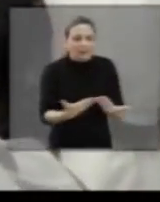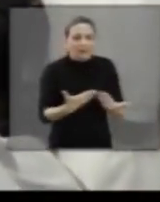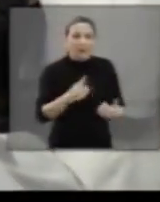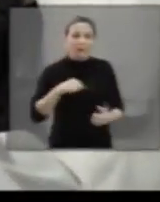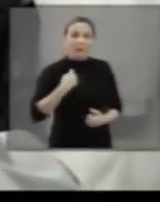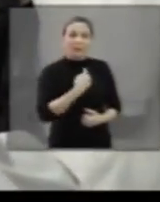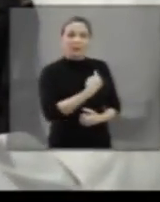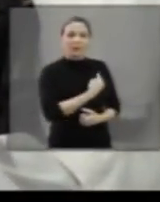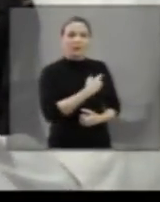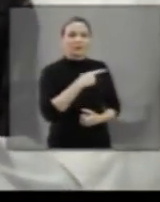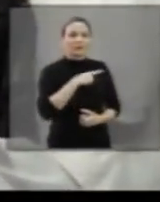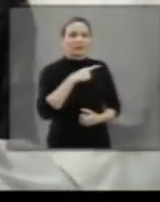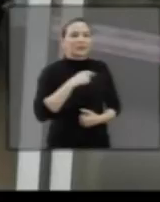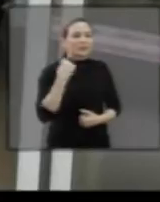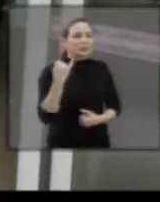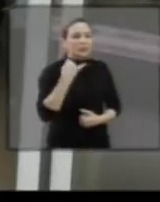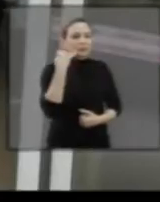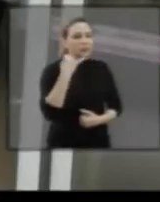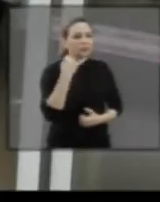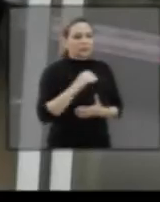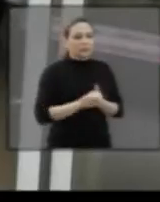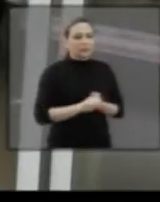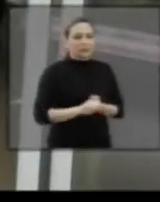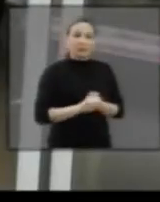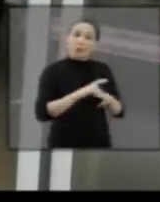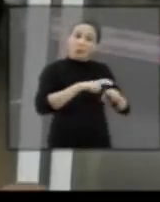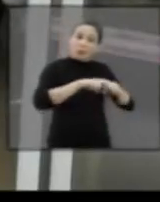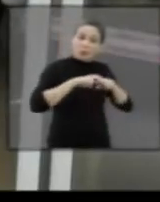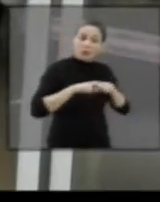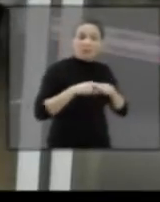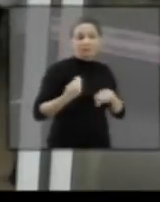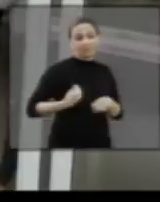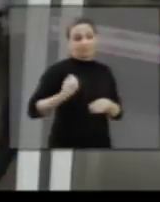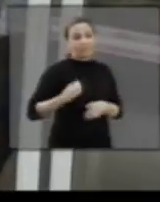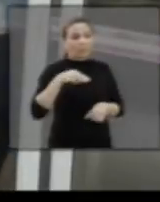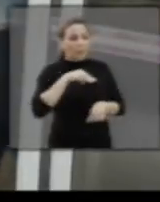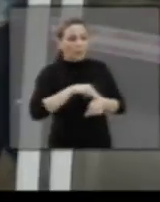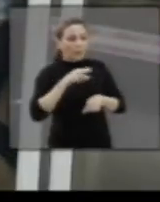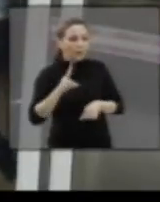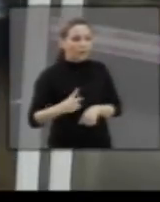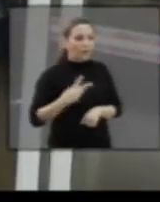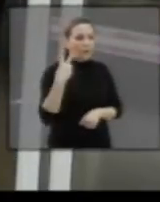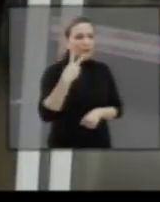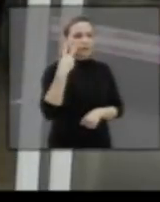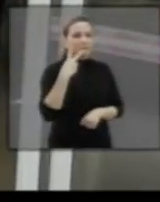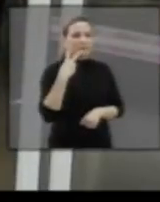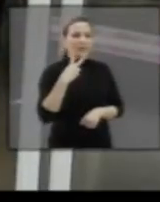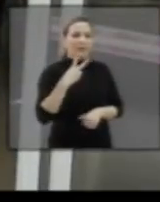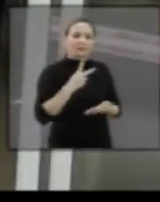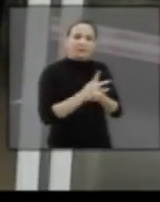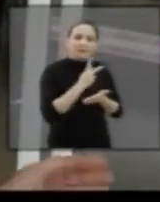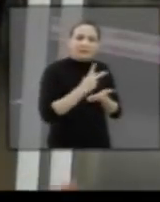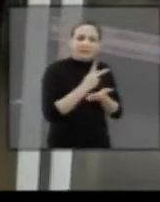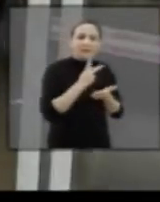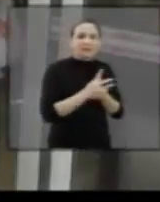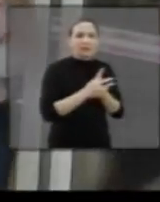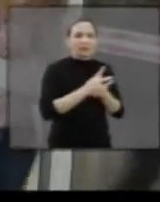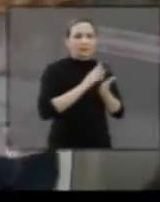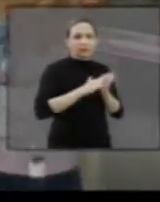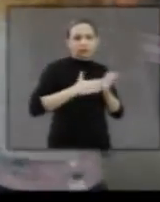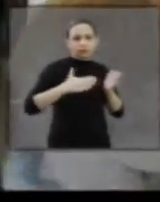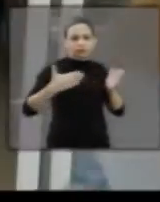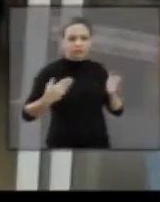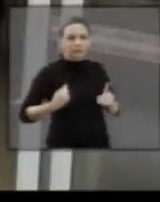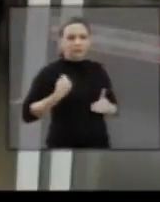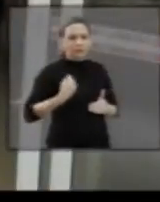algo que, para nós, é de importância ímpar. Por isso que a gente está aqui, para valorizar realmente cada vez mais, em todas as